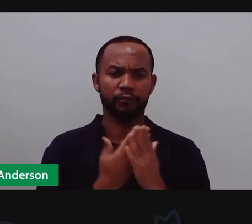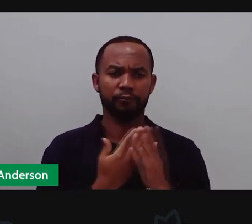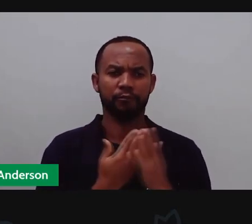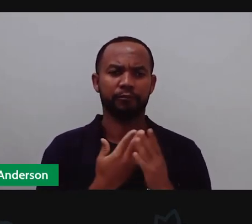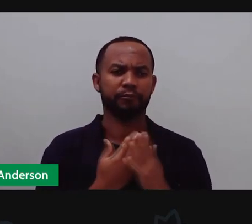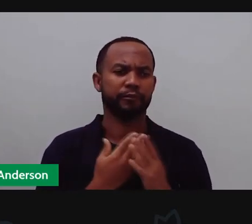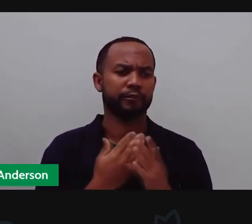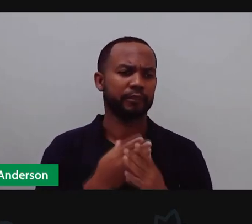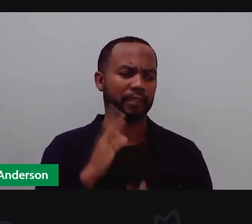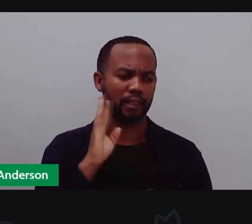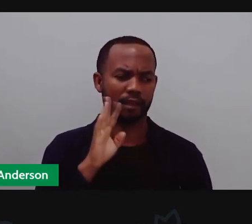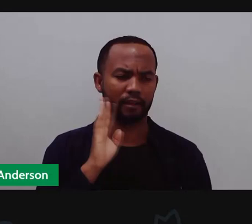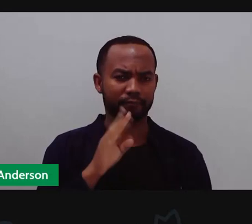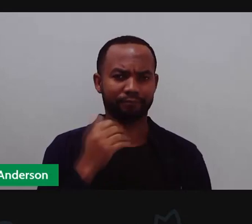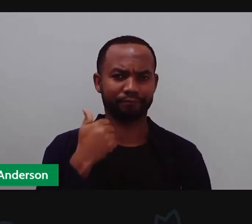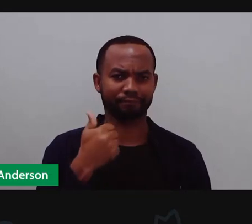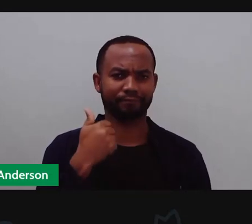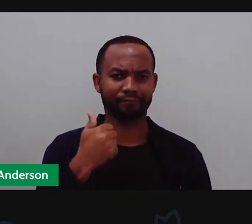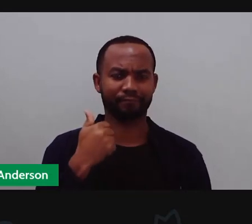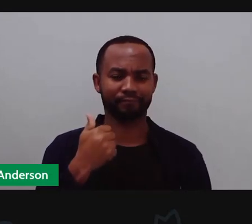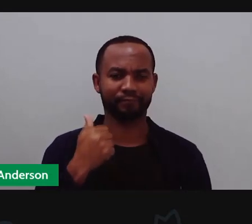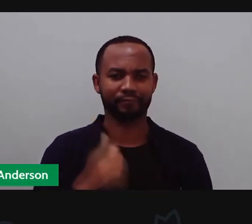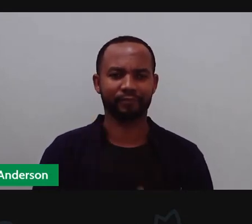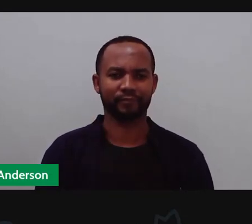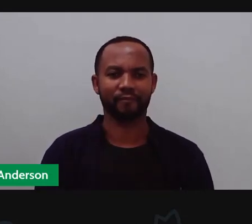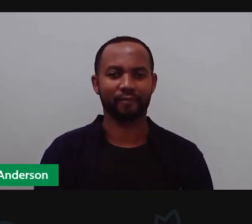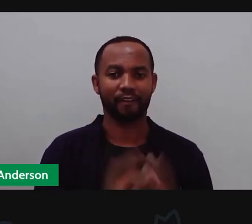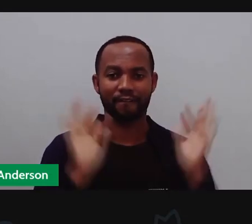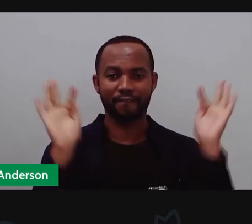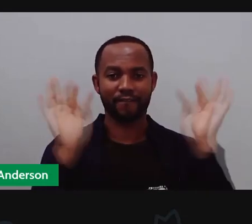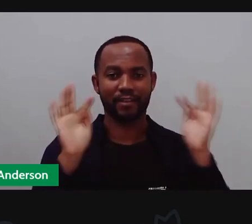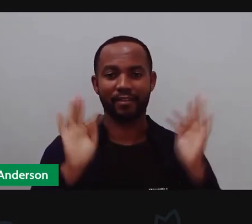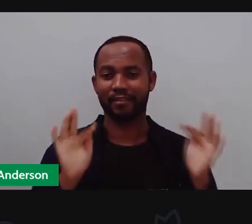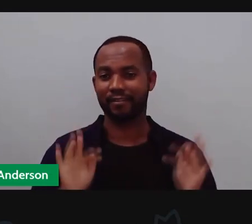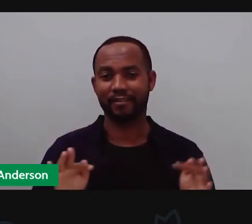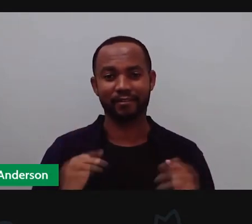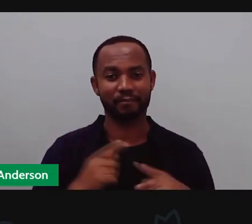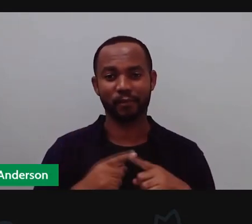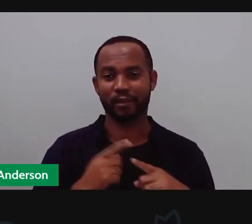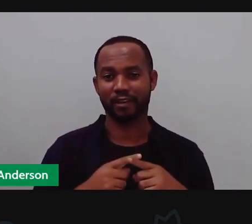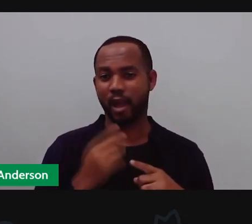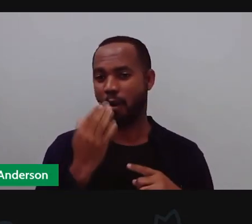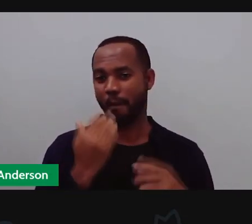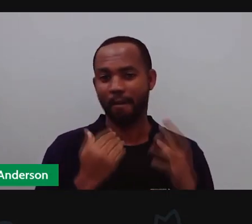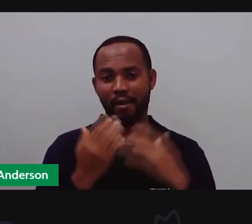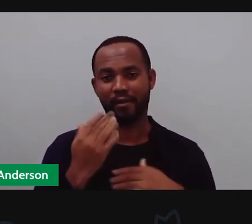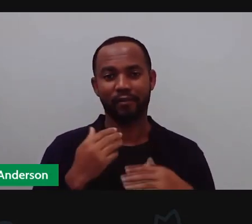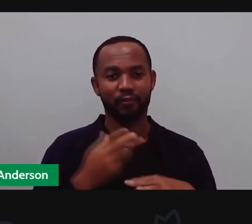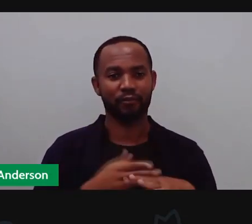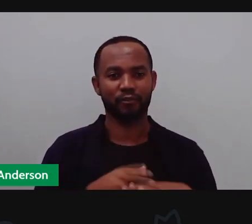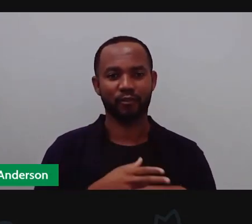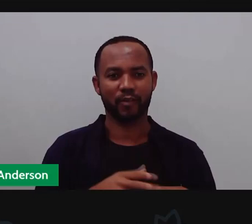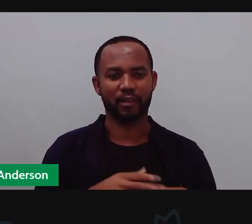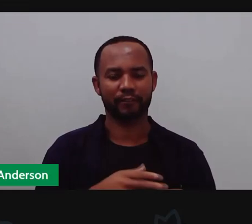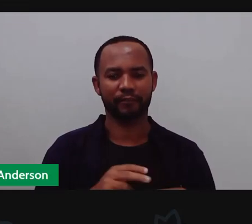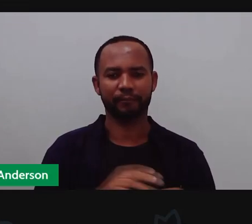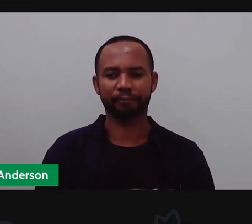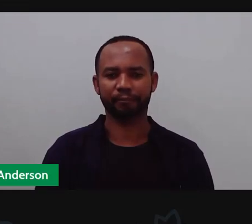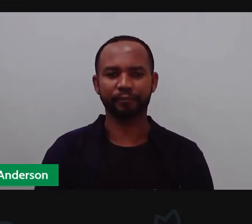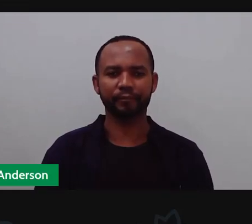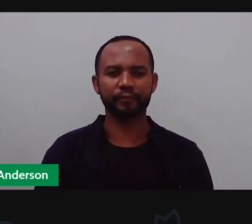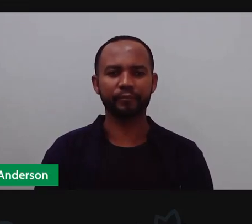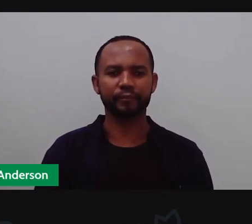bem interessante, não dá, Anderson? E Anderson vai estar feliz porque ele estava comendo chocolate, gente. Estamos aí a um